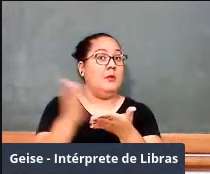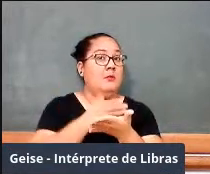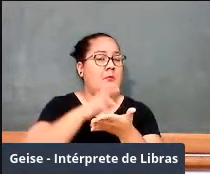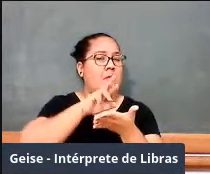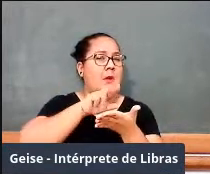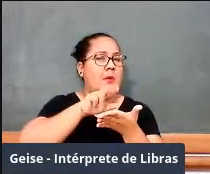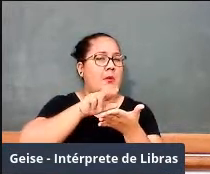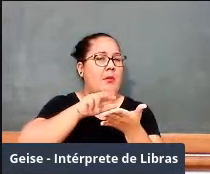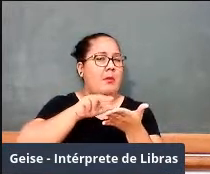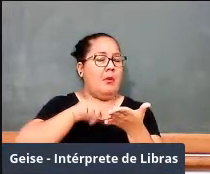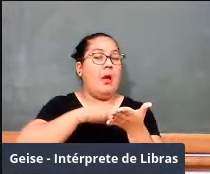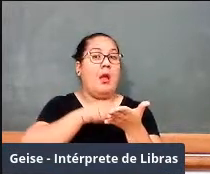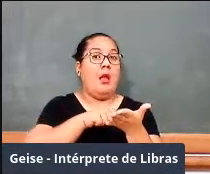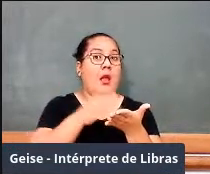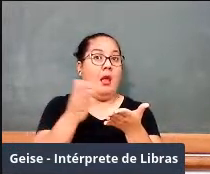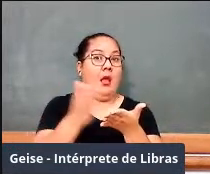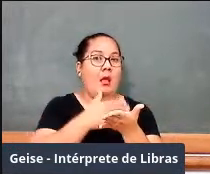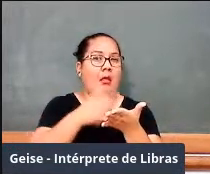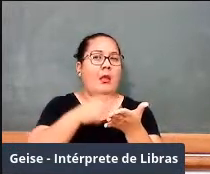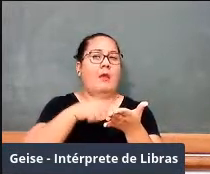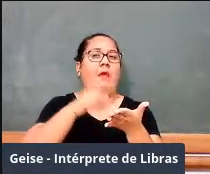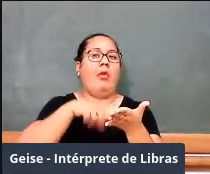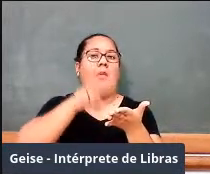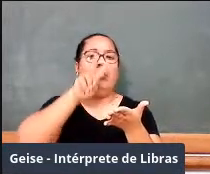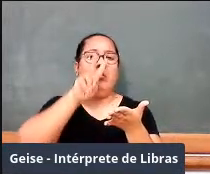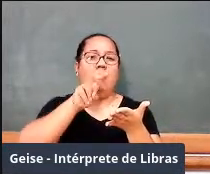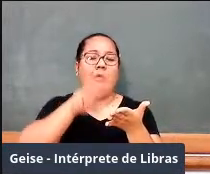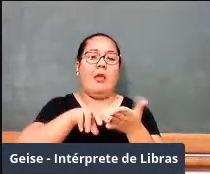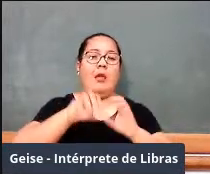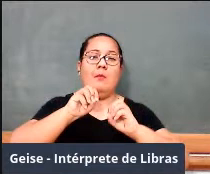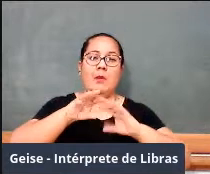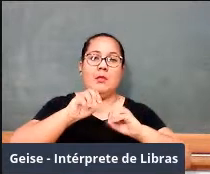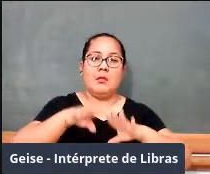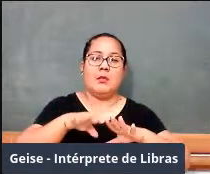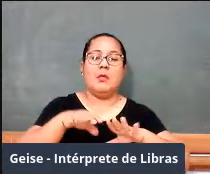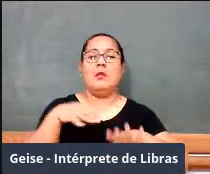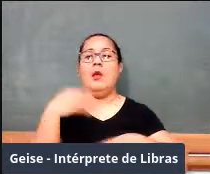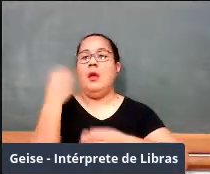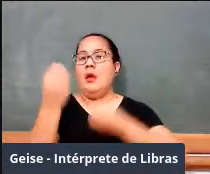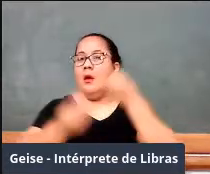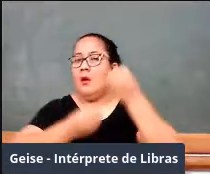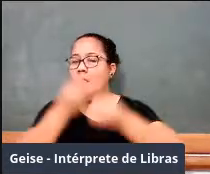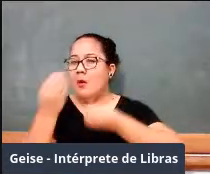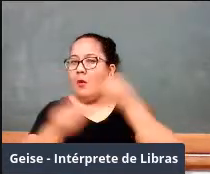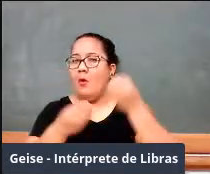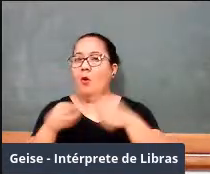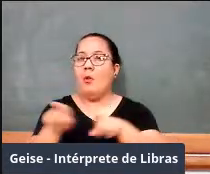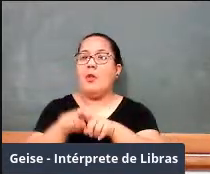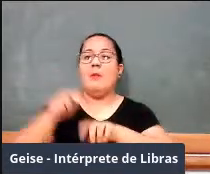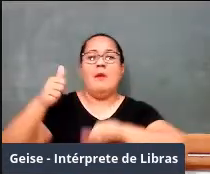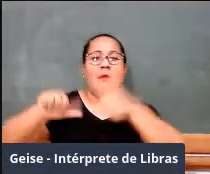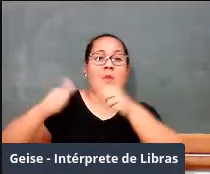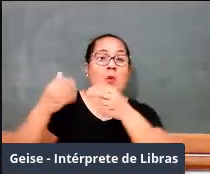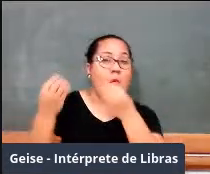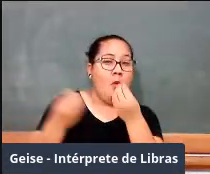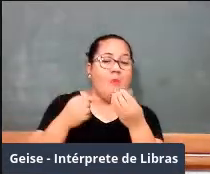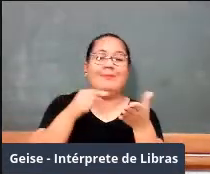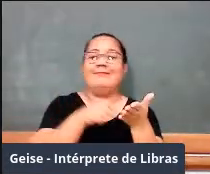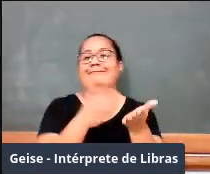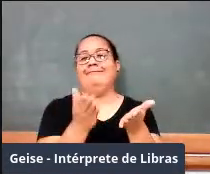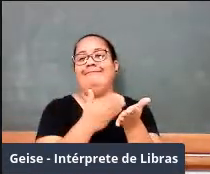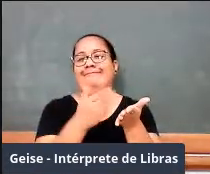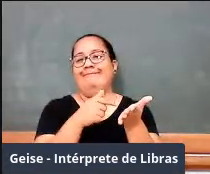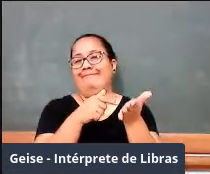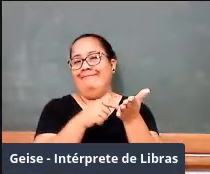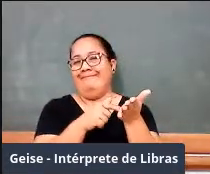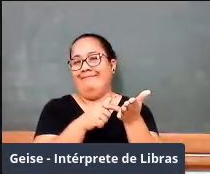que ditam aquilo que vai ser ensinado, como deve ser ensinado e como deve ser avaliado. Mas a